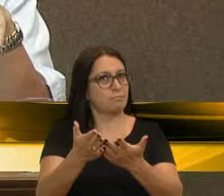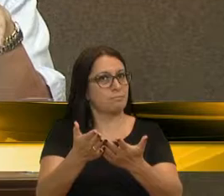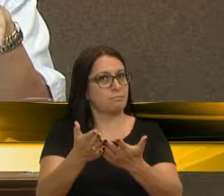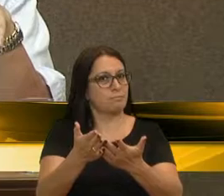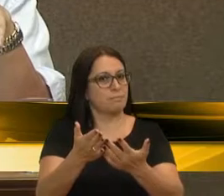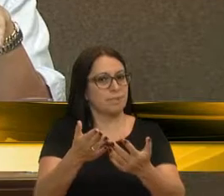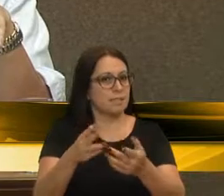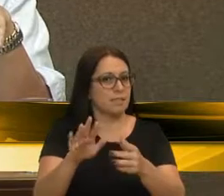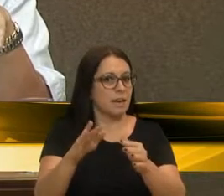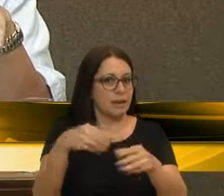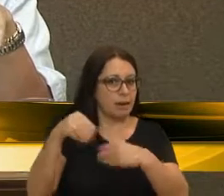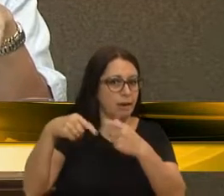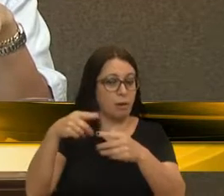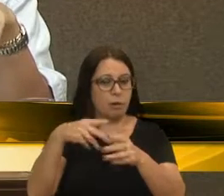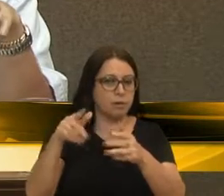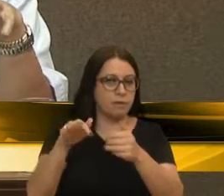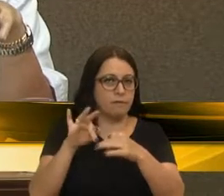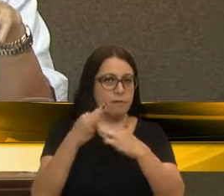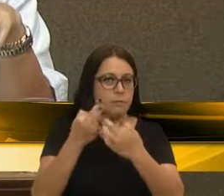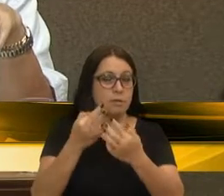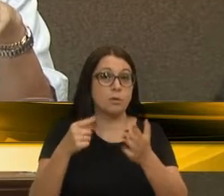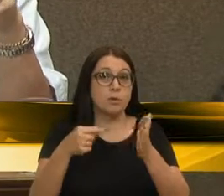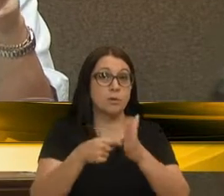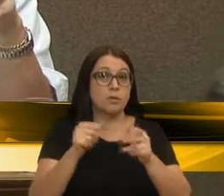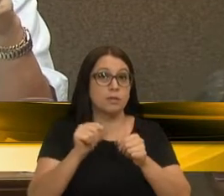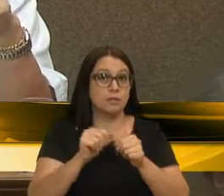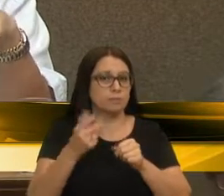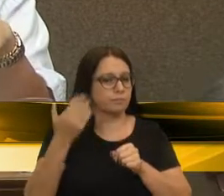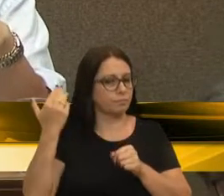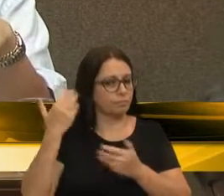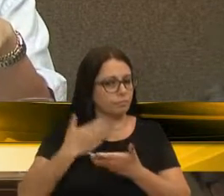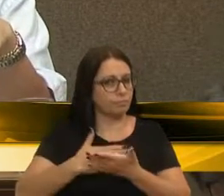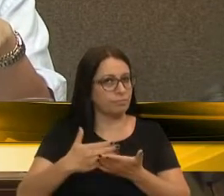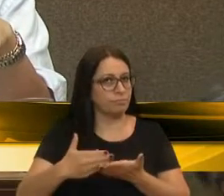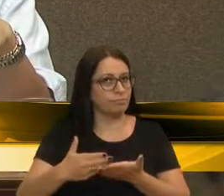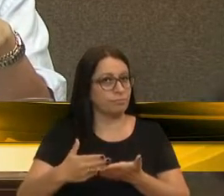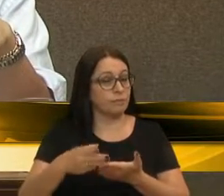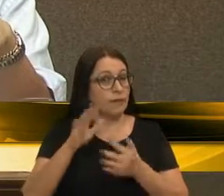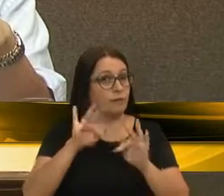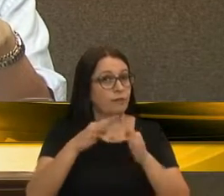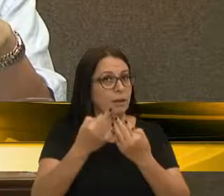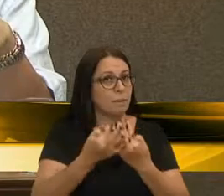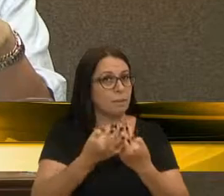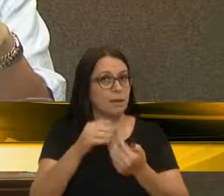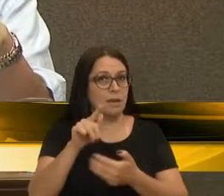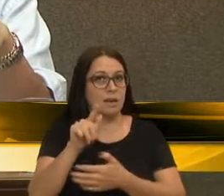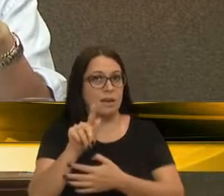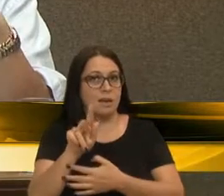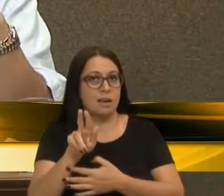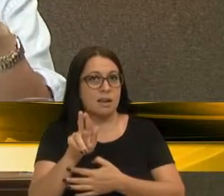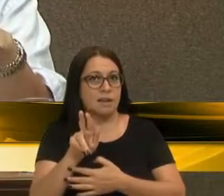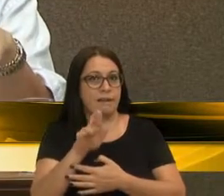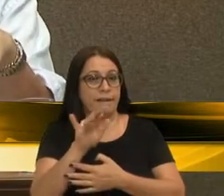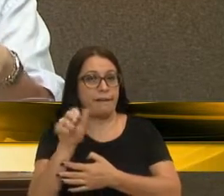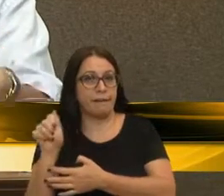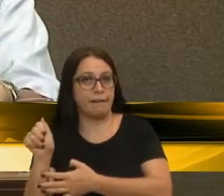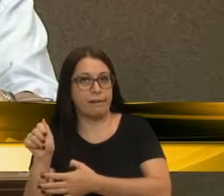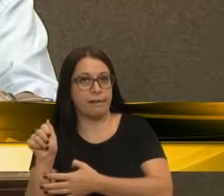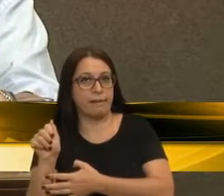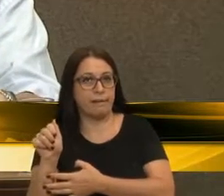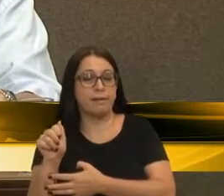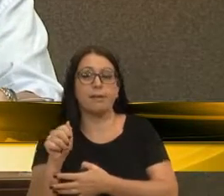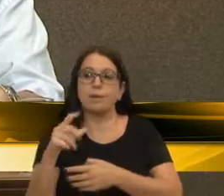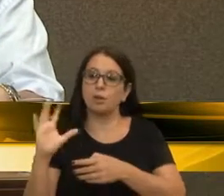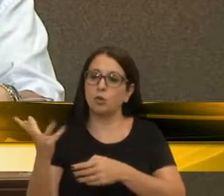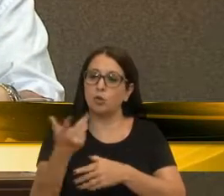próximo da família. Então, a denúncia que fiz aqui desde o início, que era família, guerra e companhia, de fato, estamos